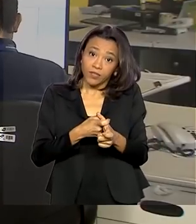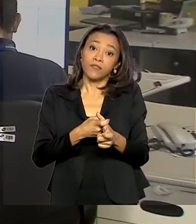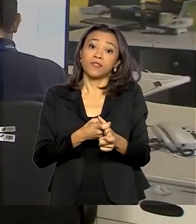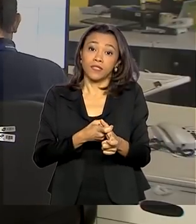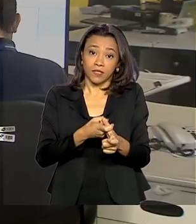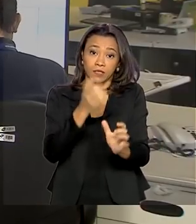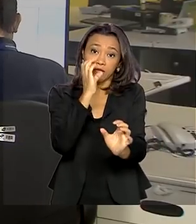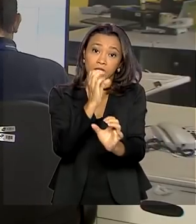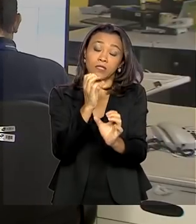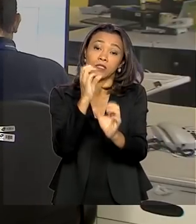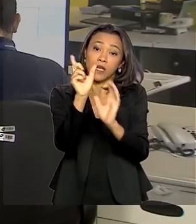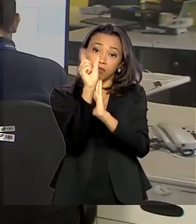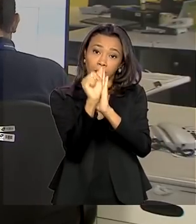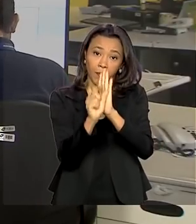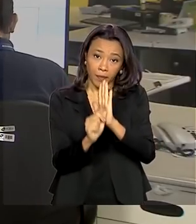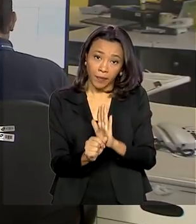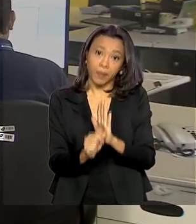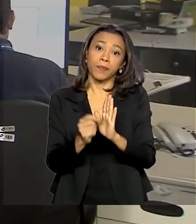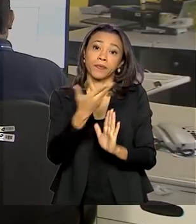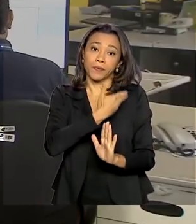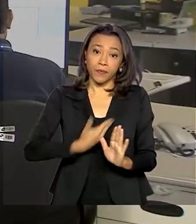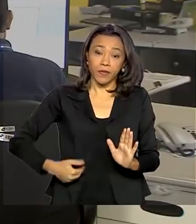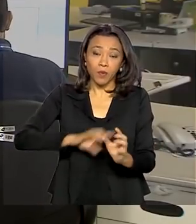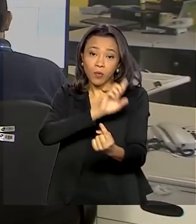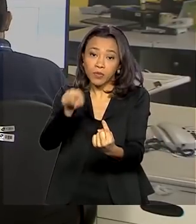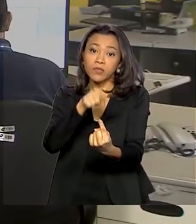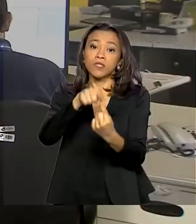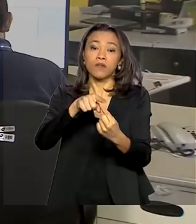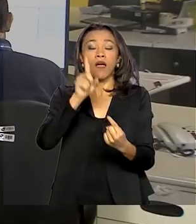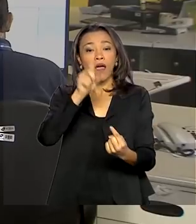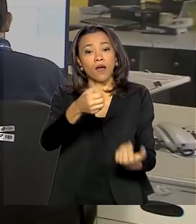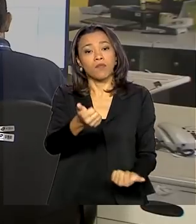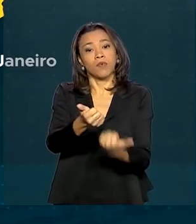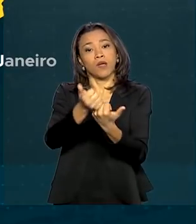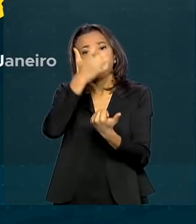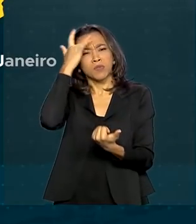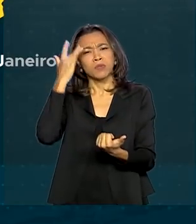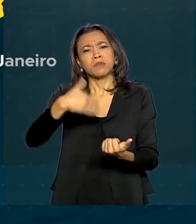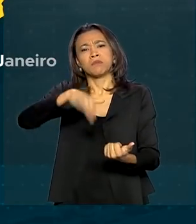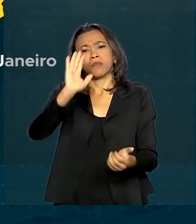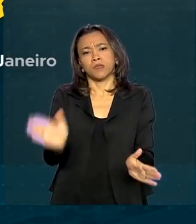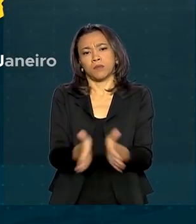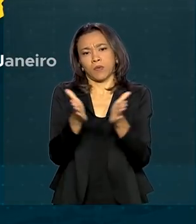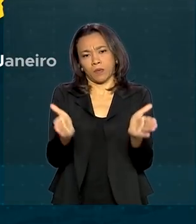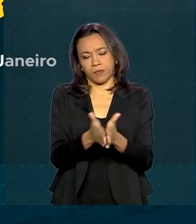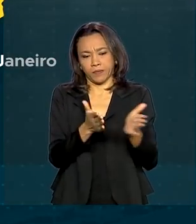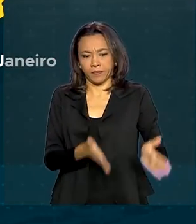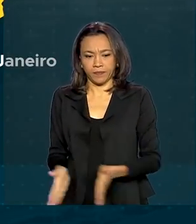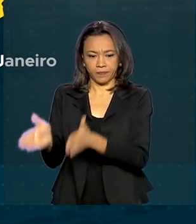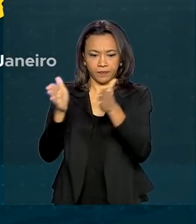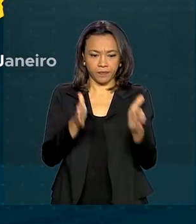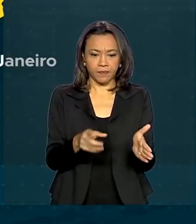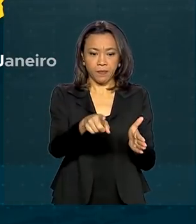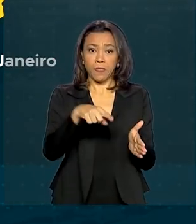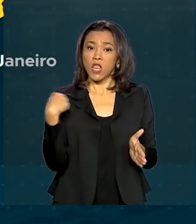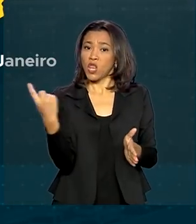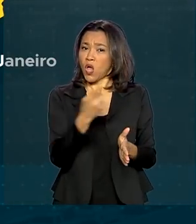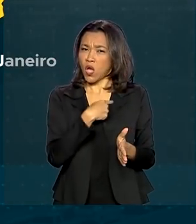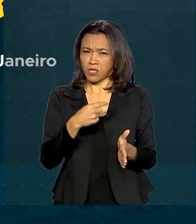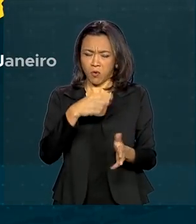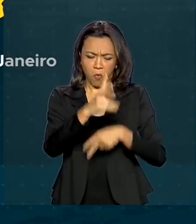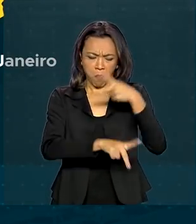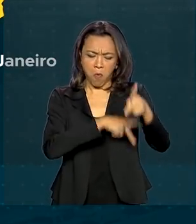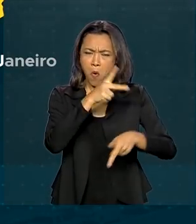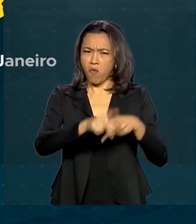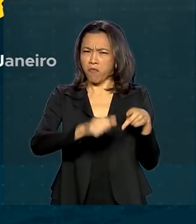a prioridade é ajudar os mais vulneráveis. Vamos ouvir. Não vamos deixar os brasileiros para trás.